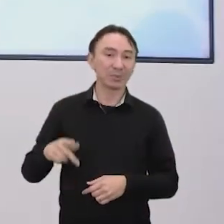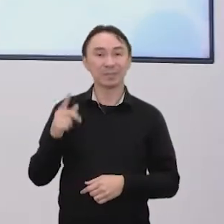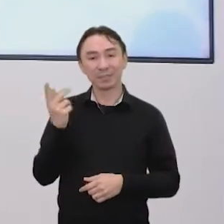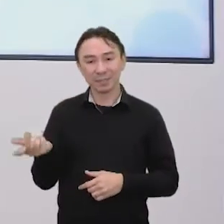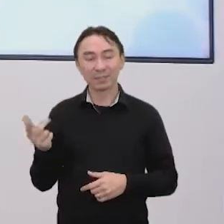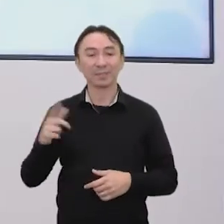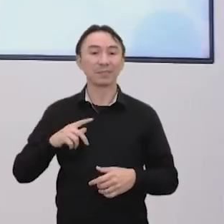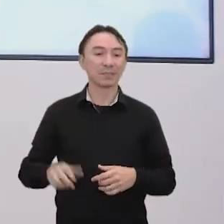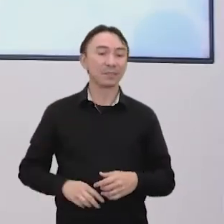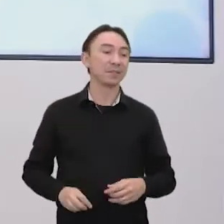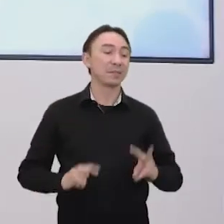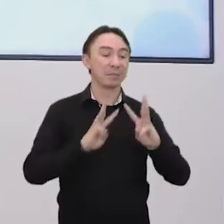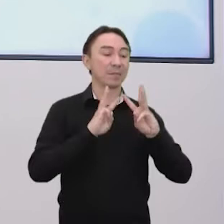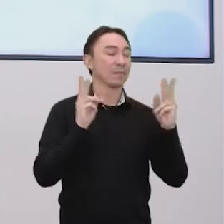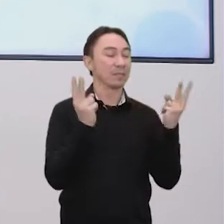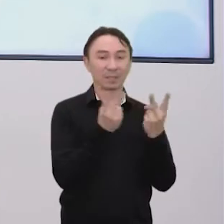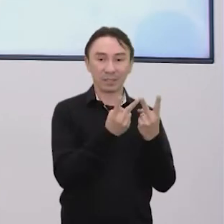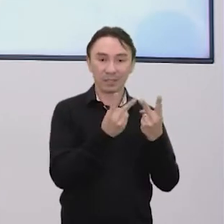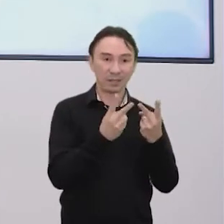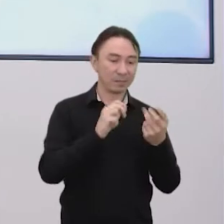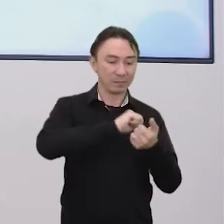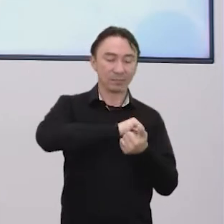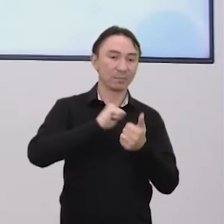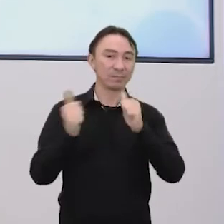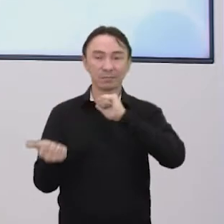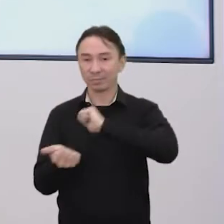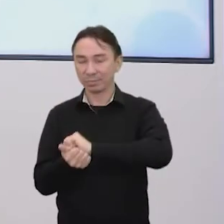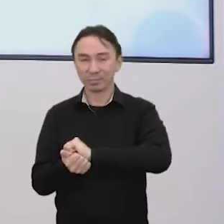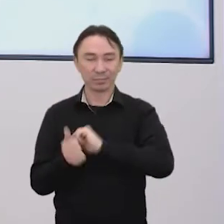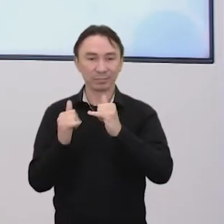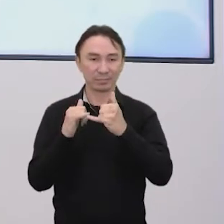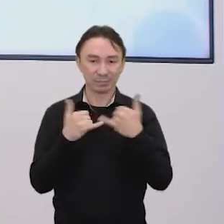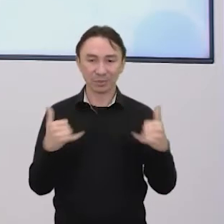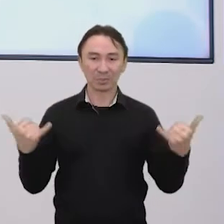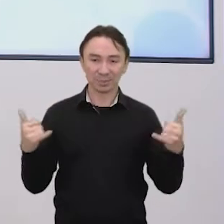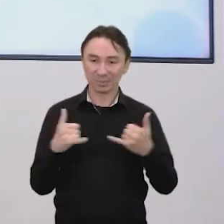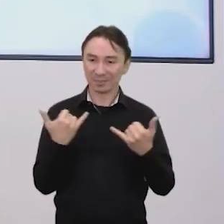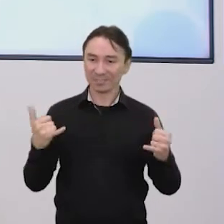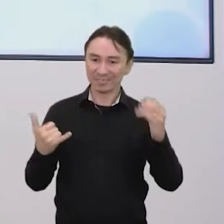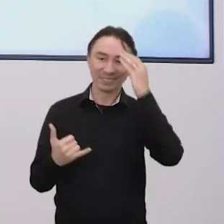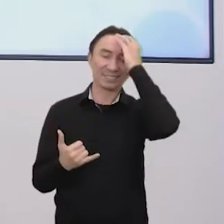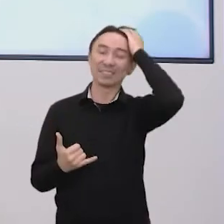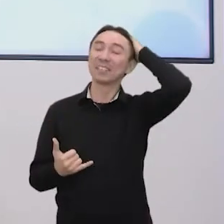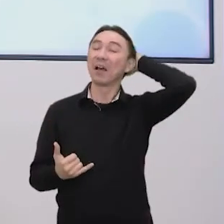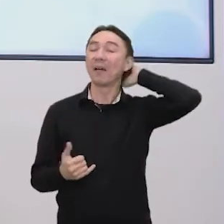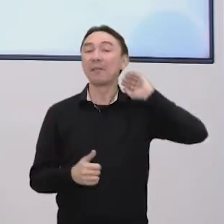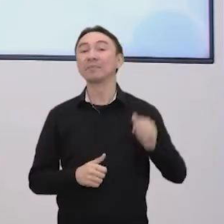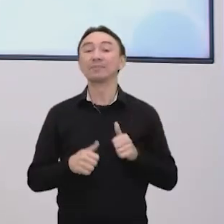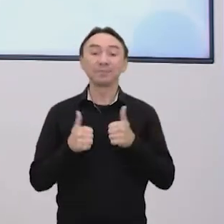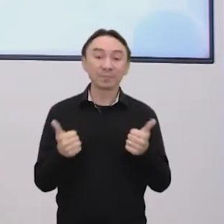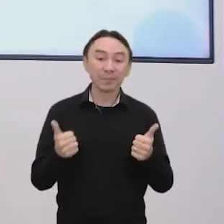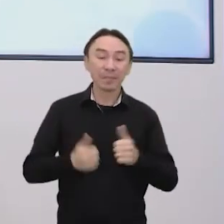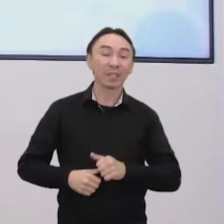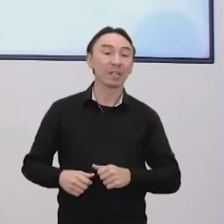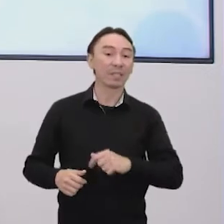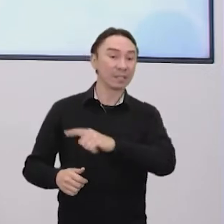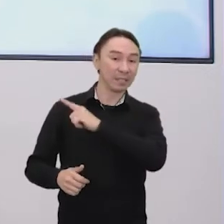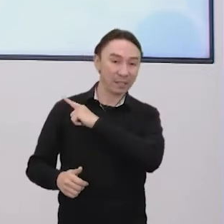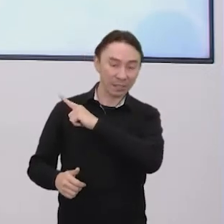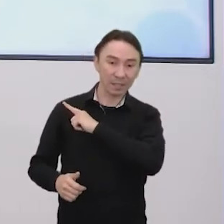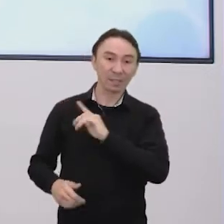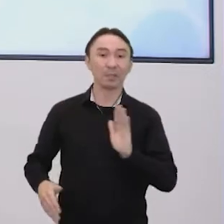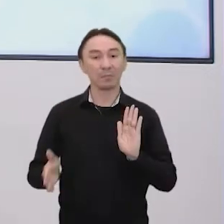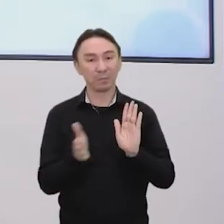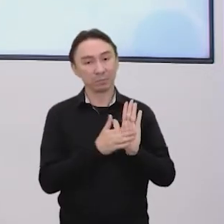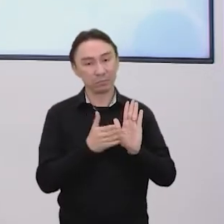sobre a parte de naturezas aí envolvendo aí no setor energético. Nós tínhamos aí a proposta de falar de